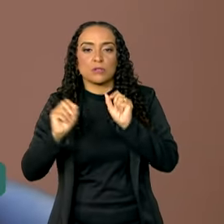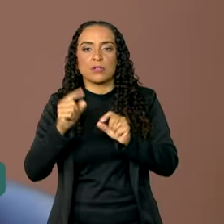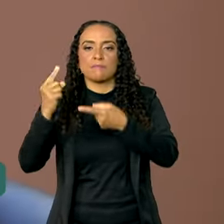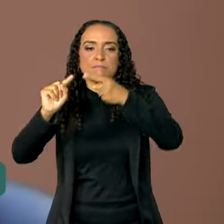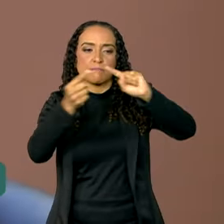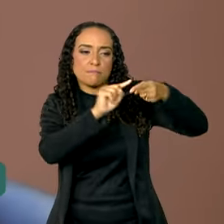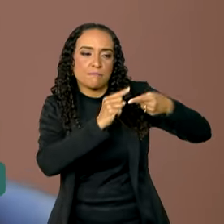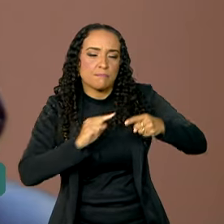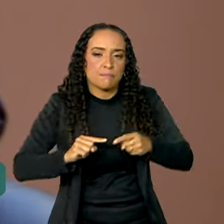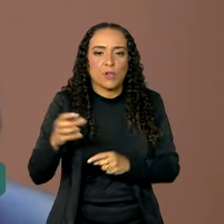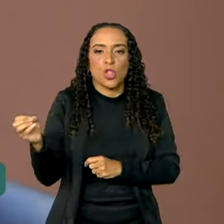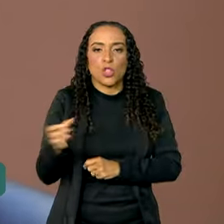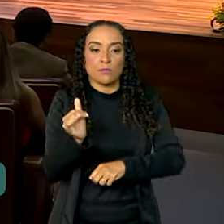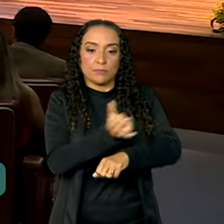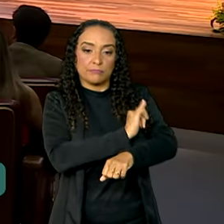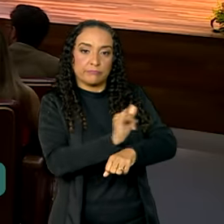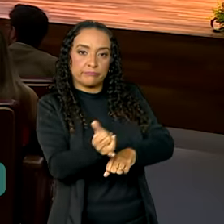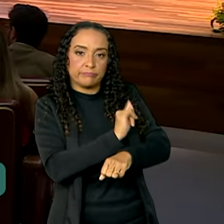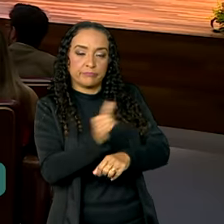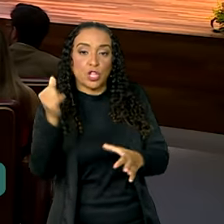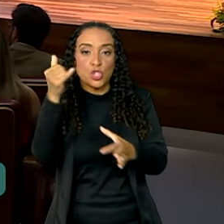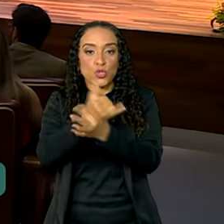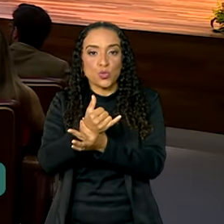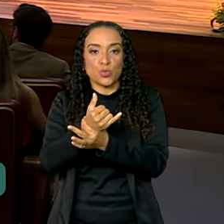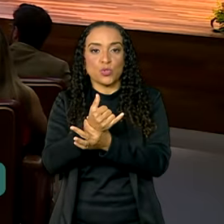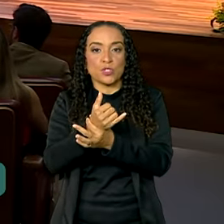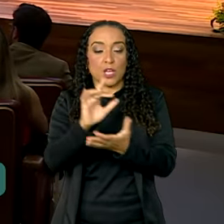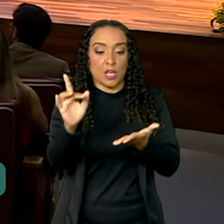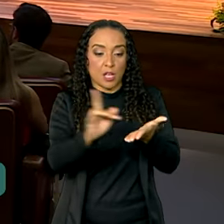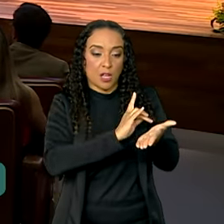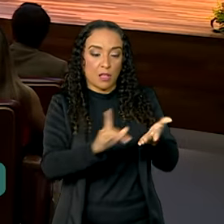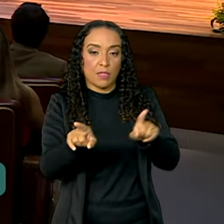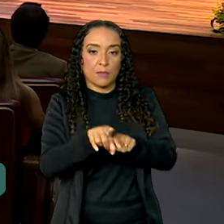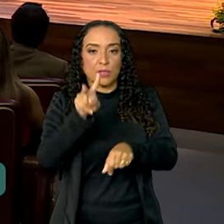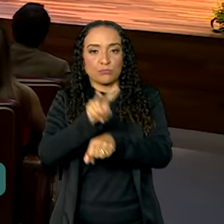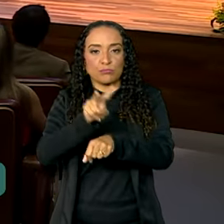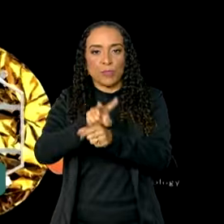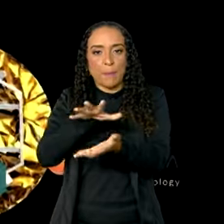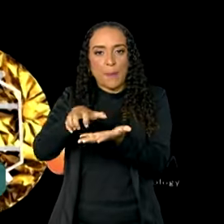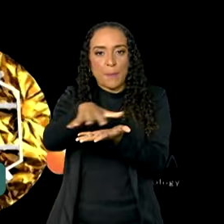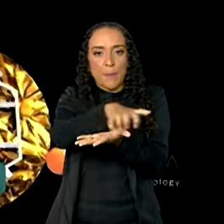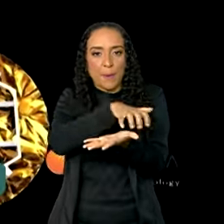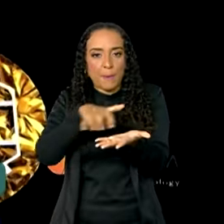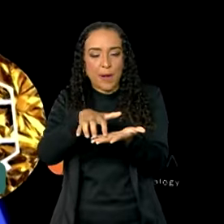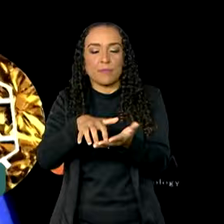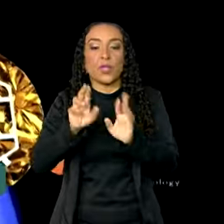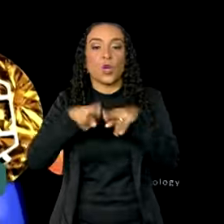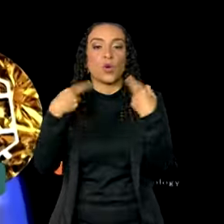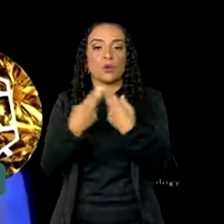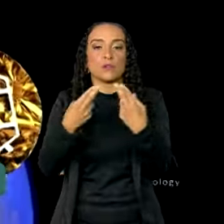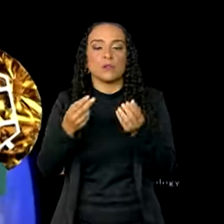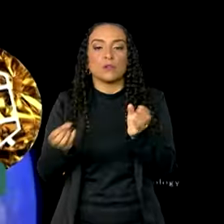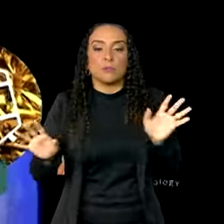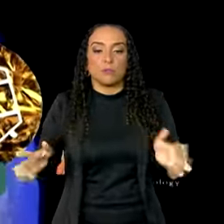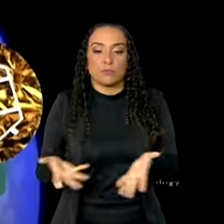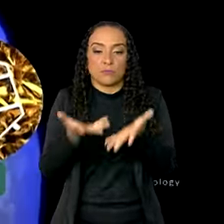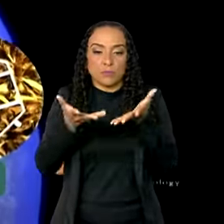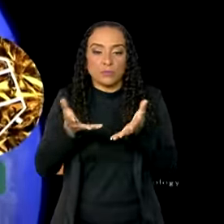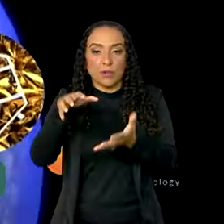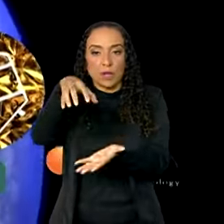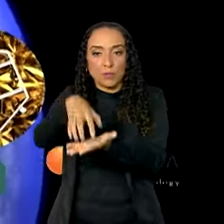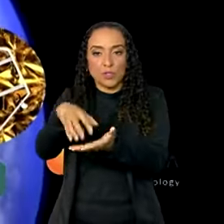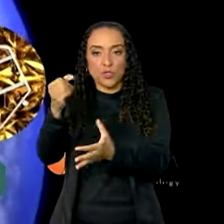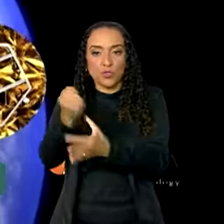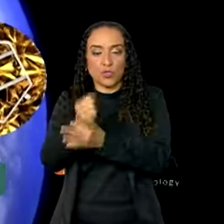discutir novas estratégias de segurança digital e proteção de dados. O encontro, promovido pelo Gabinete de